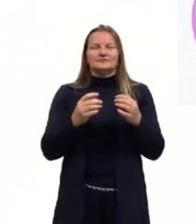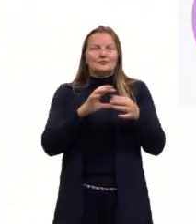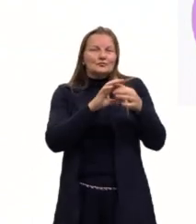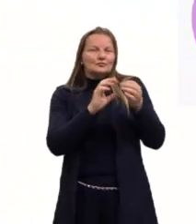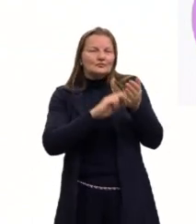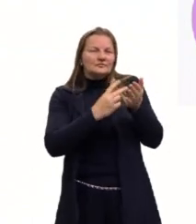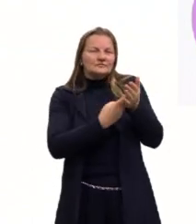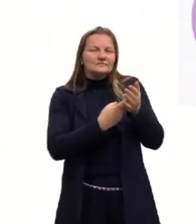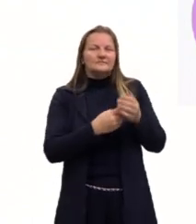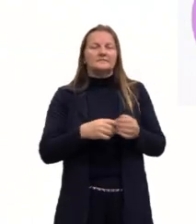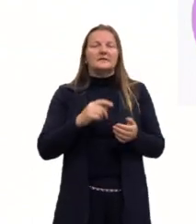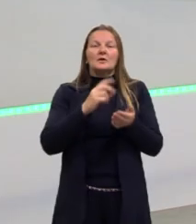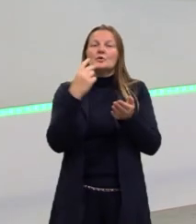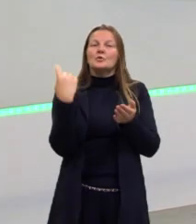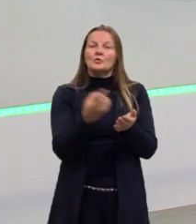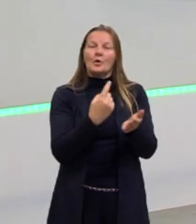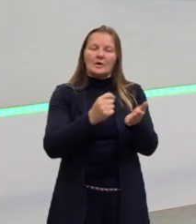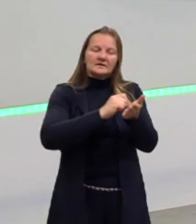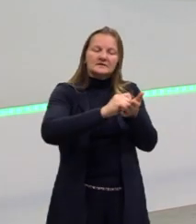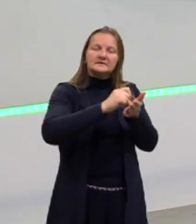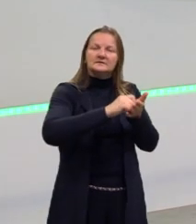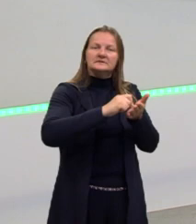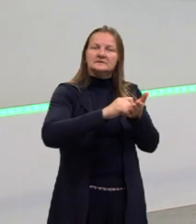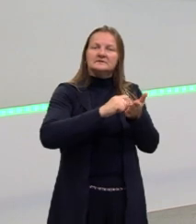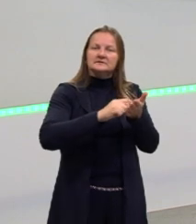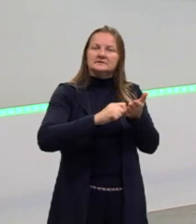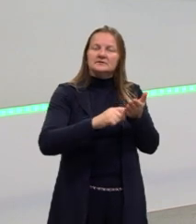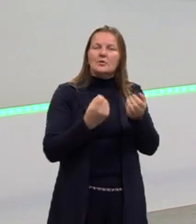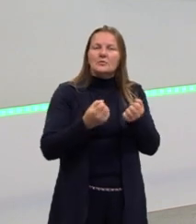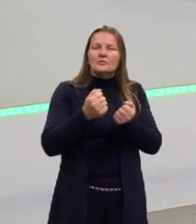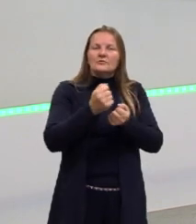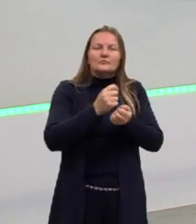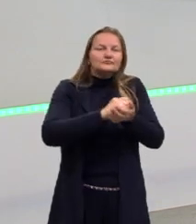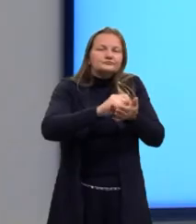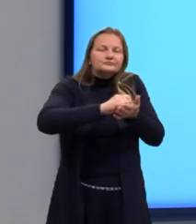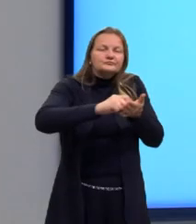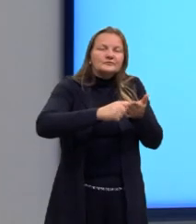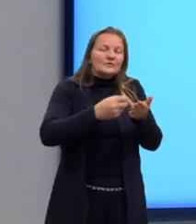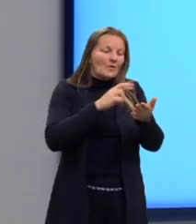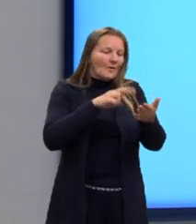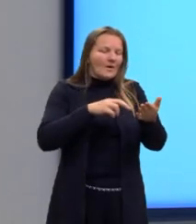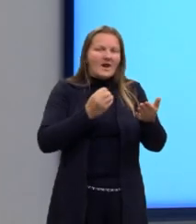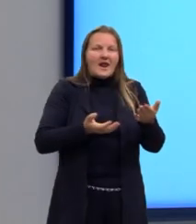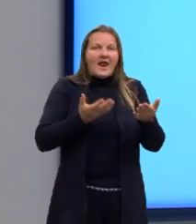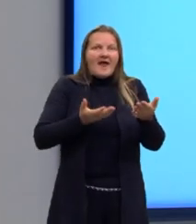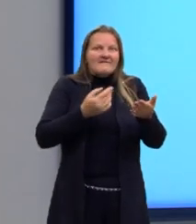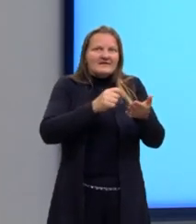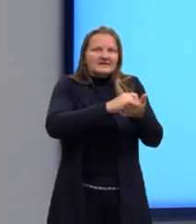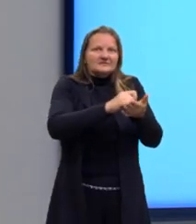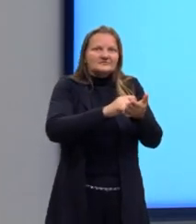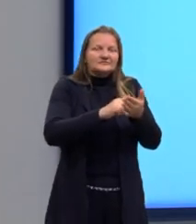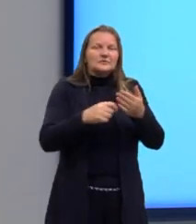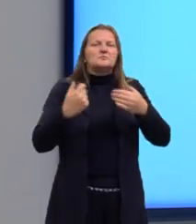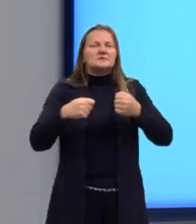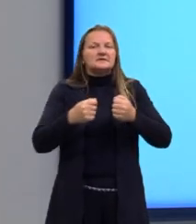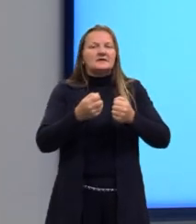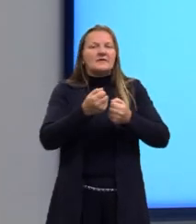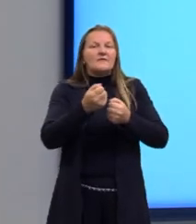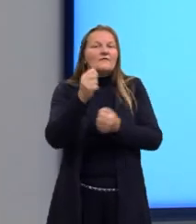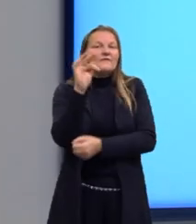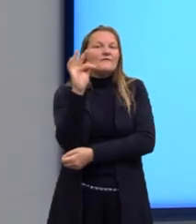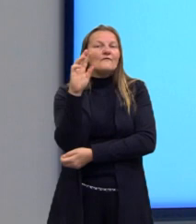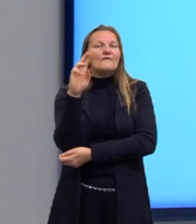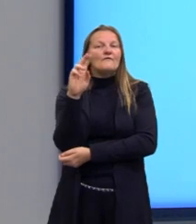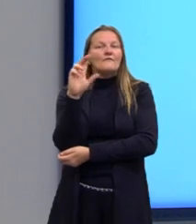nossa escrita, o fluir da nossa escrita. Então, para o nosso texto ser coerente, ele tem que fluir.